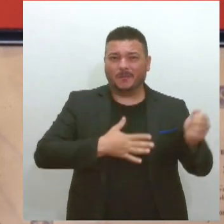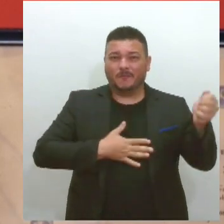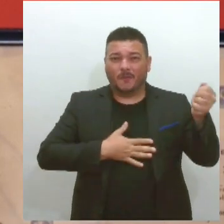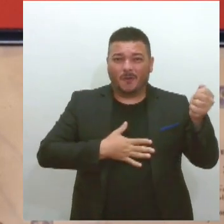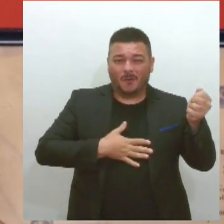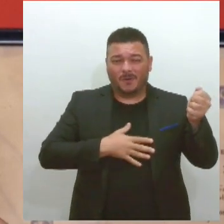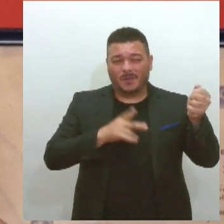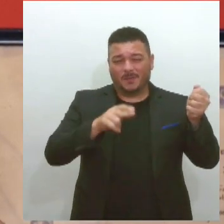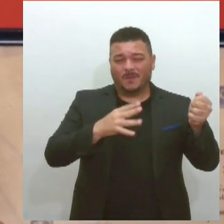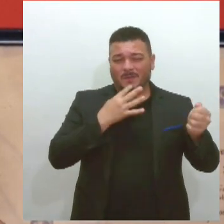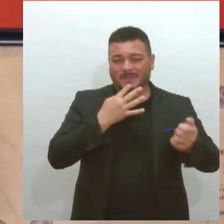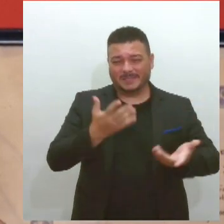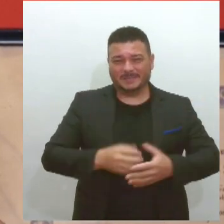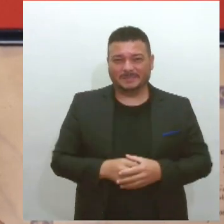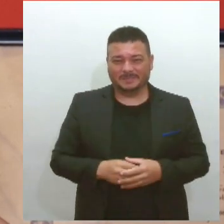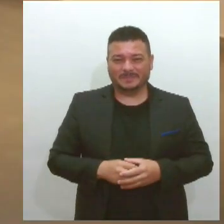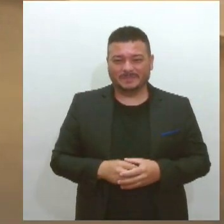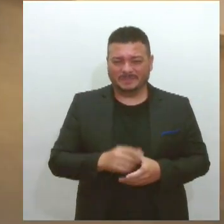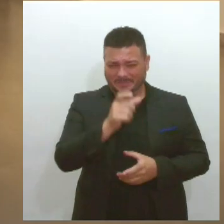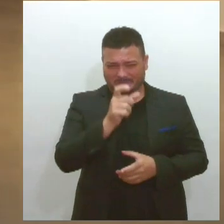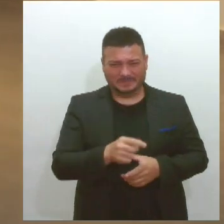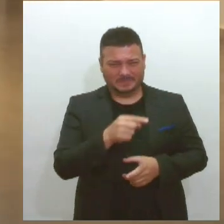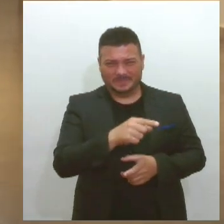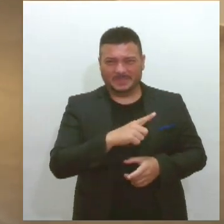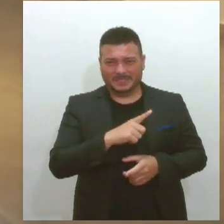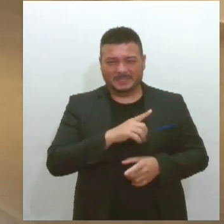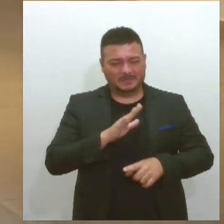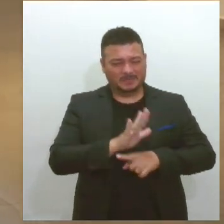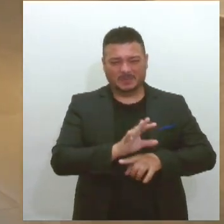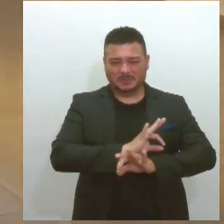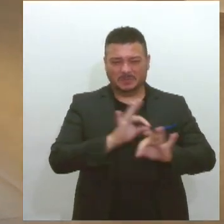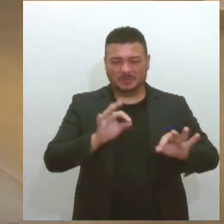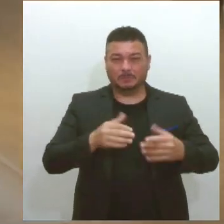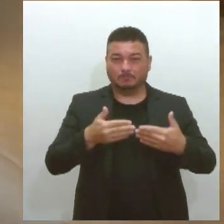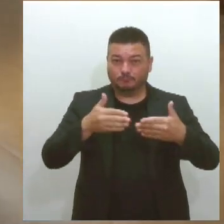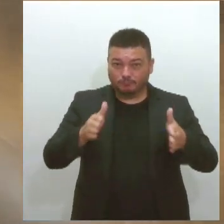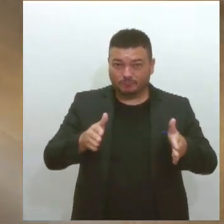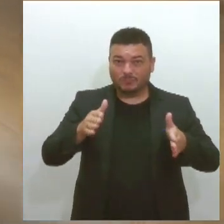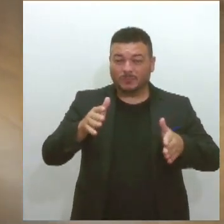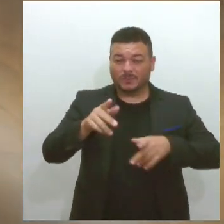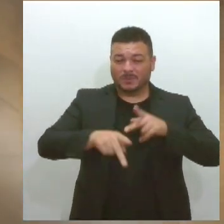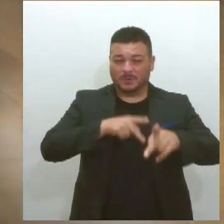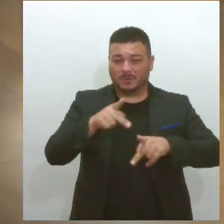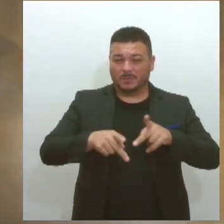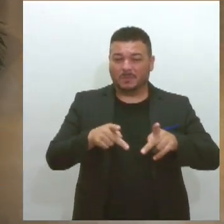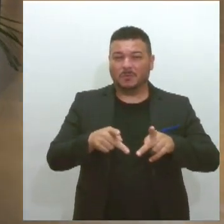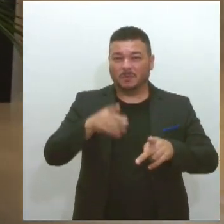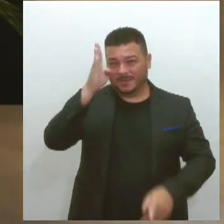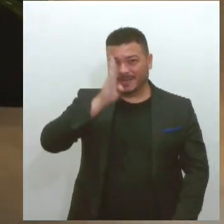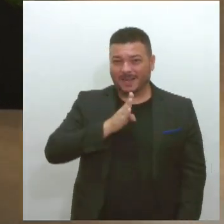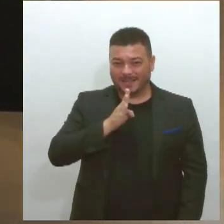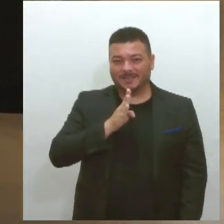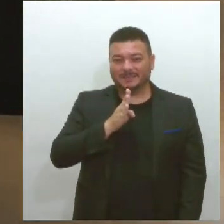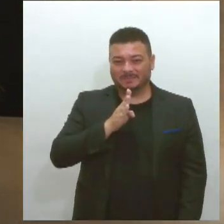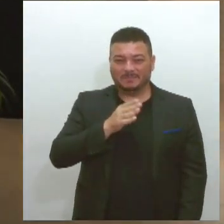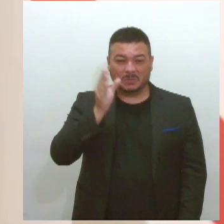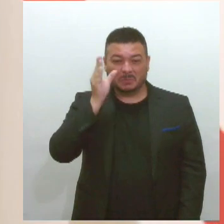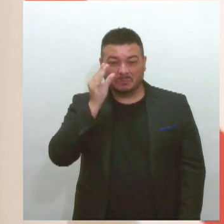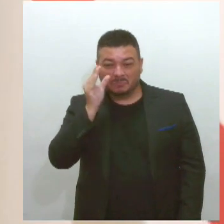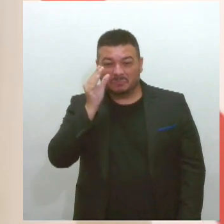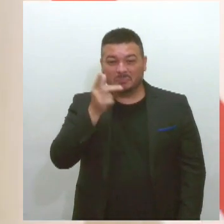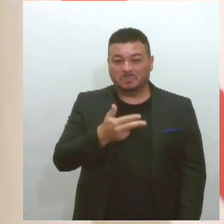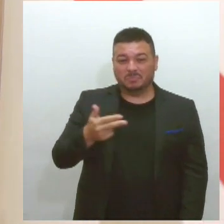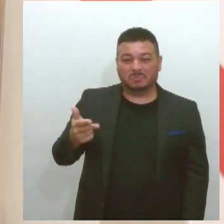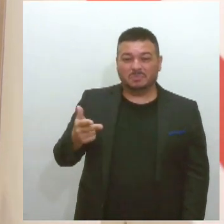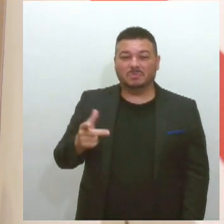mas ela teve uma importância muito grande. Aberta ao público de forma gratuita entre as curiosidades encontradas está o início